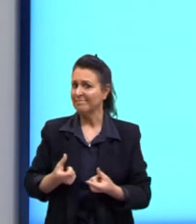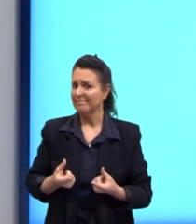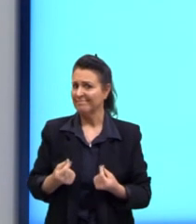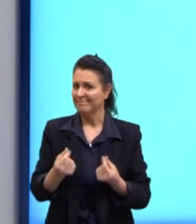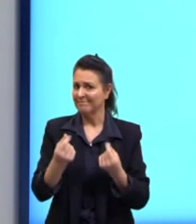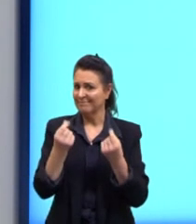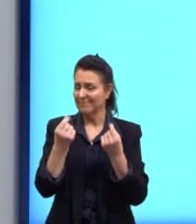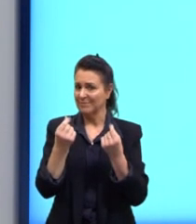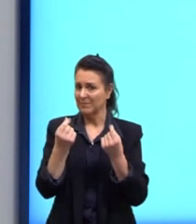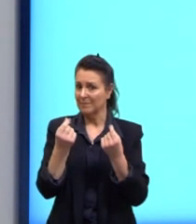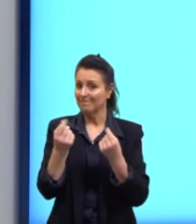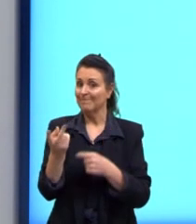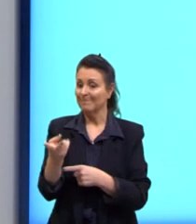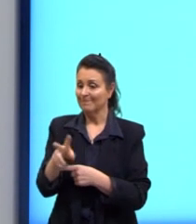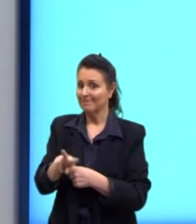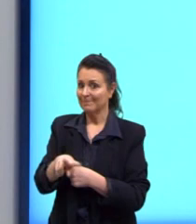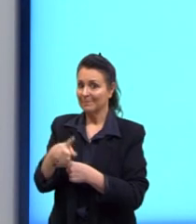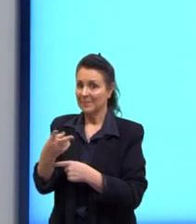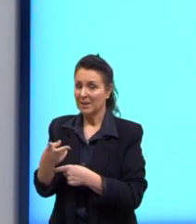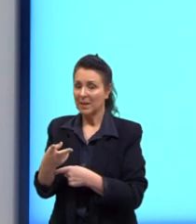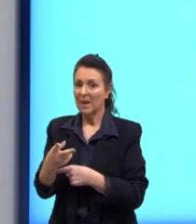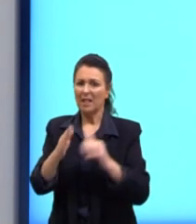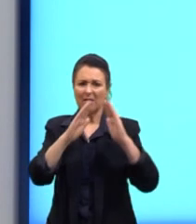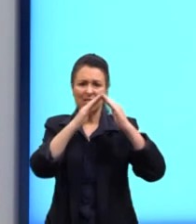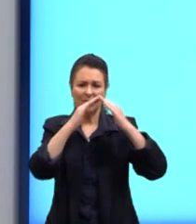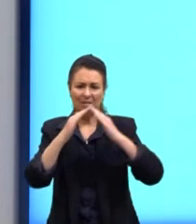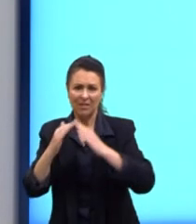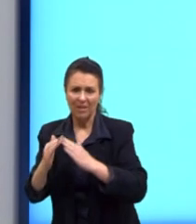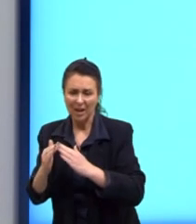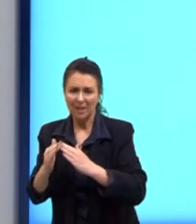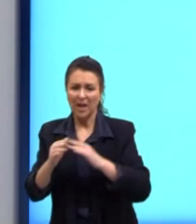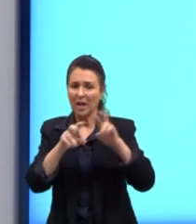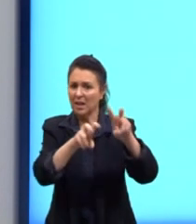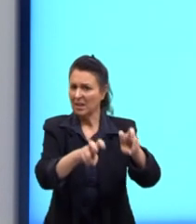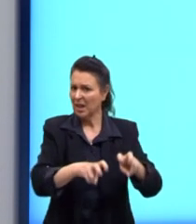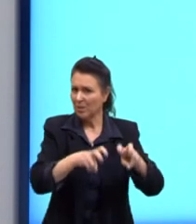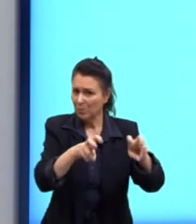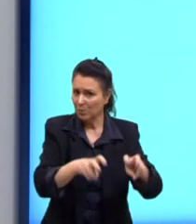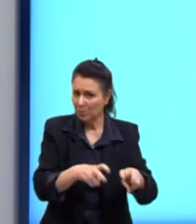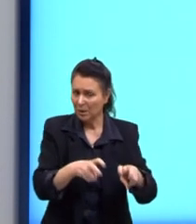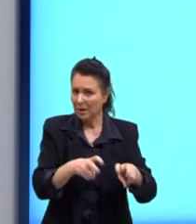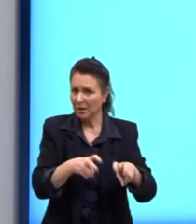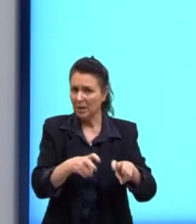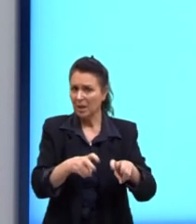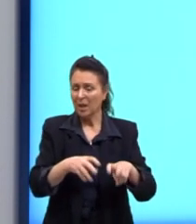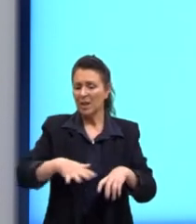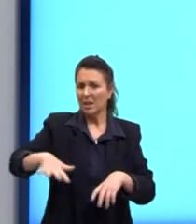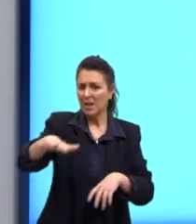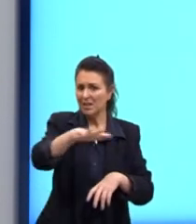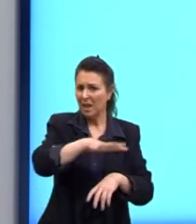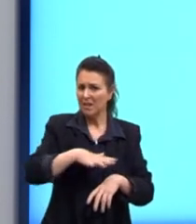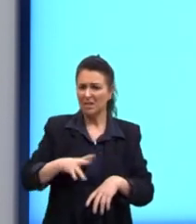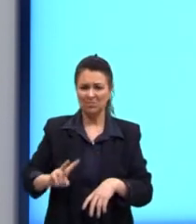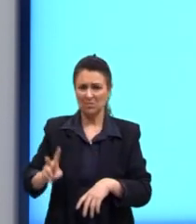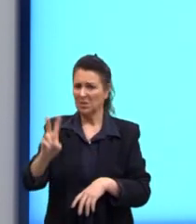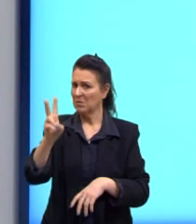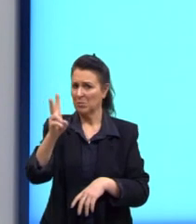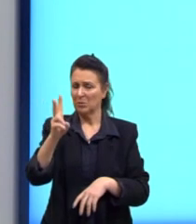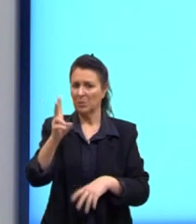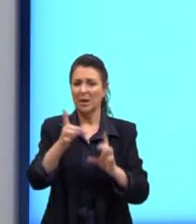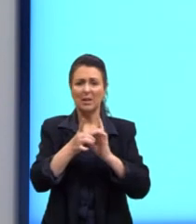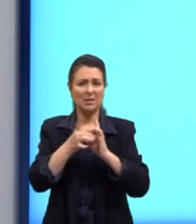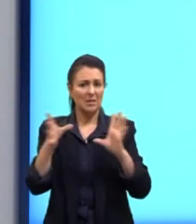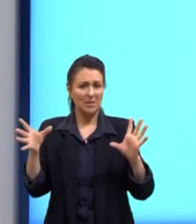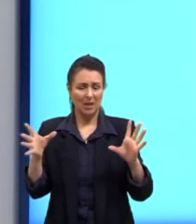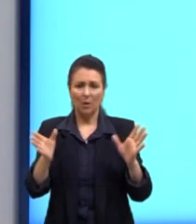Em contrapartida, nas periferias, nas zonas rurais e nas áreas menos valorizadas, a democratização